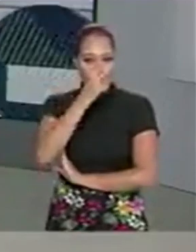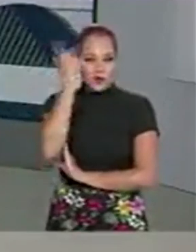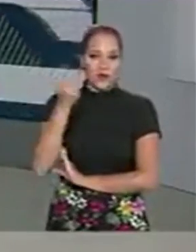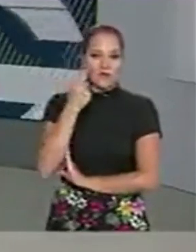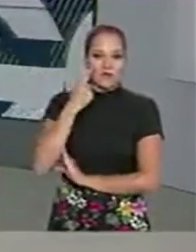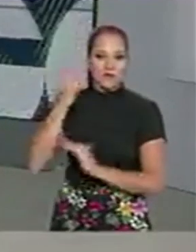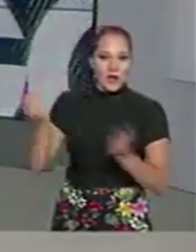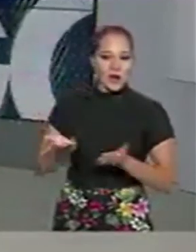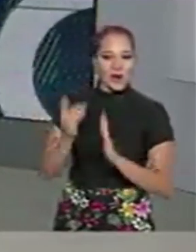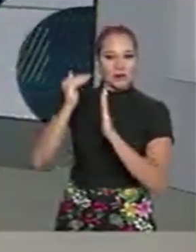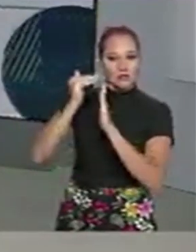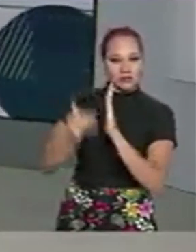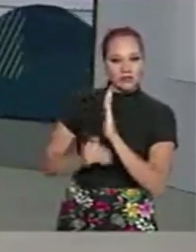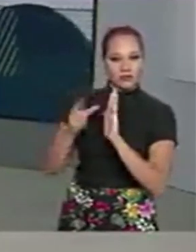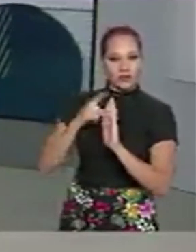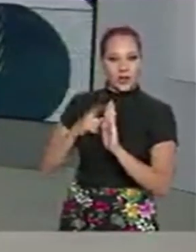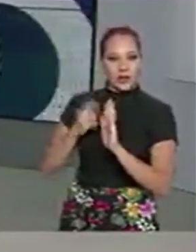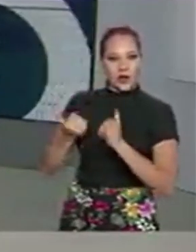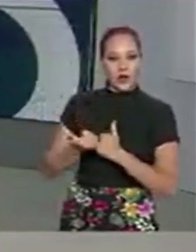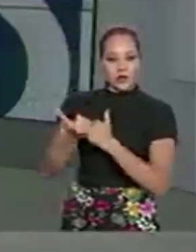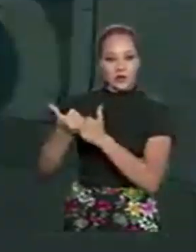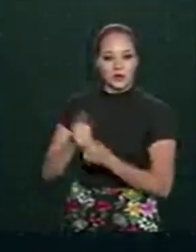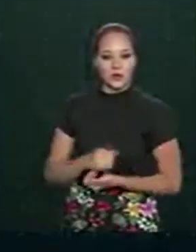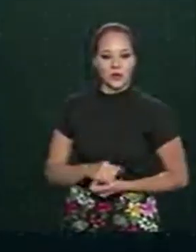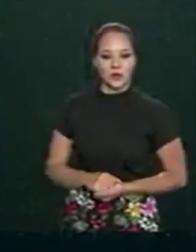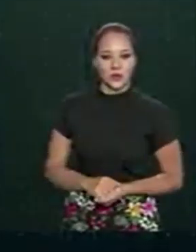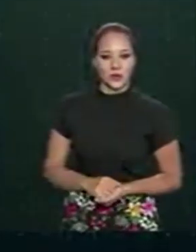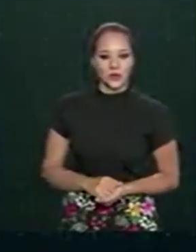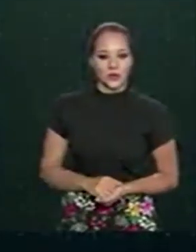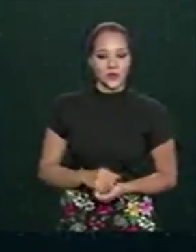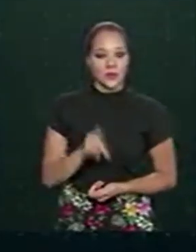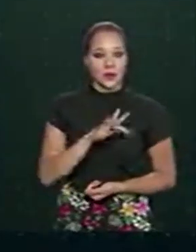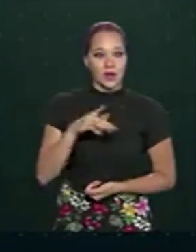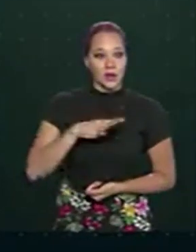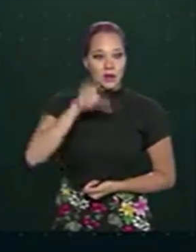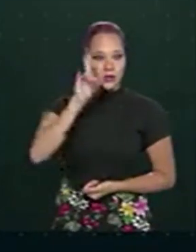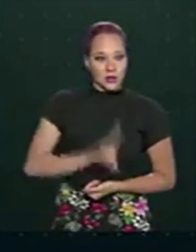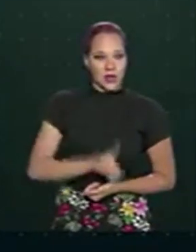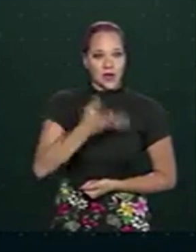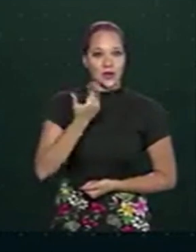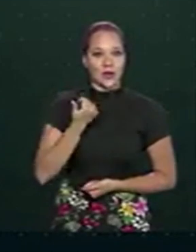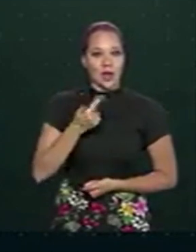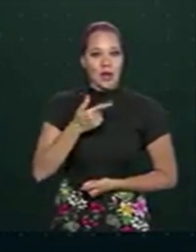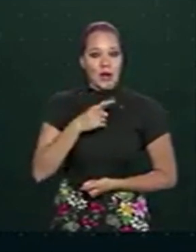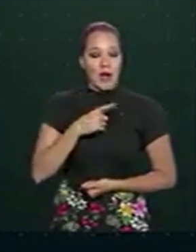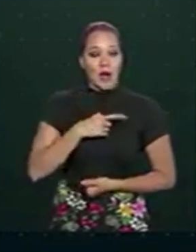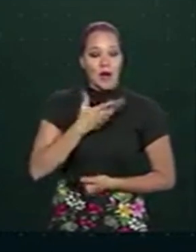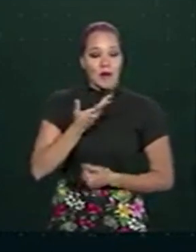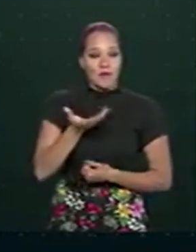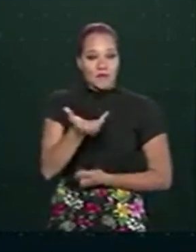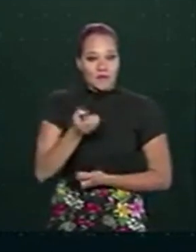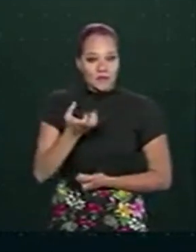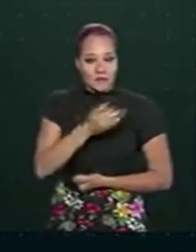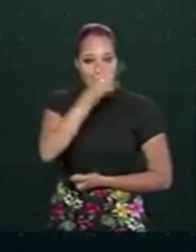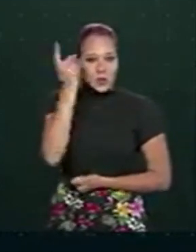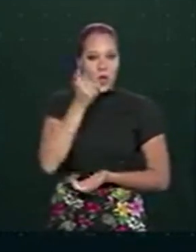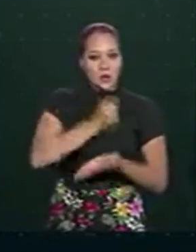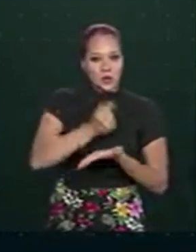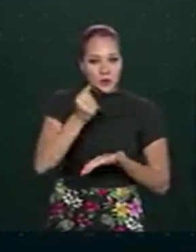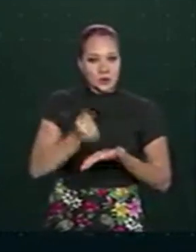Confira agora os critérios para receber o auxílio. Terão direito ao benefício trabalhadores informais,